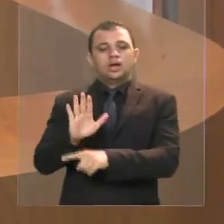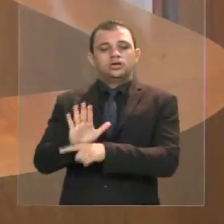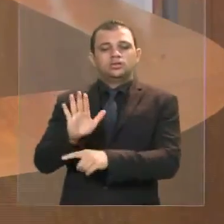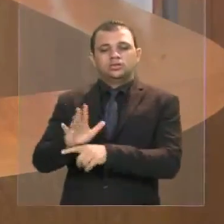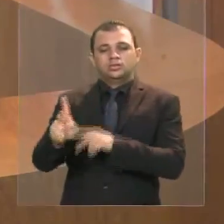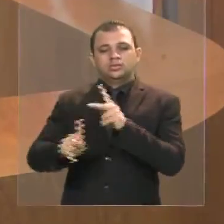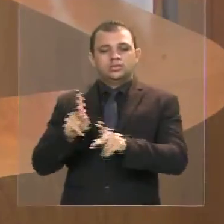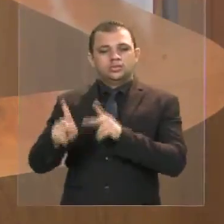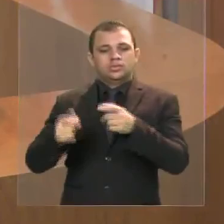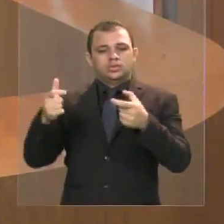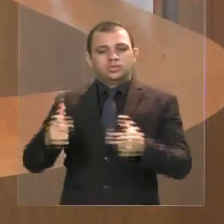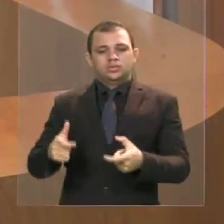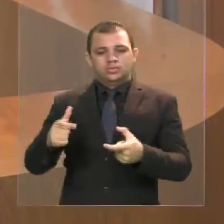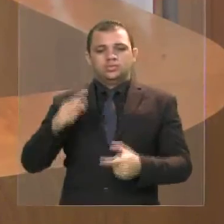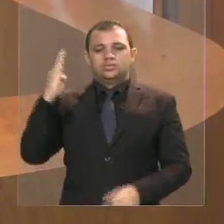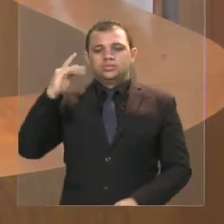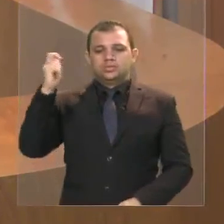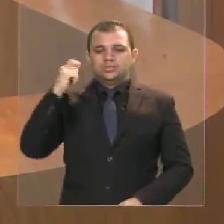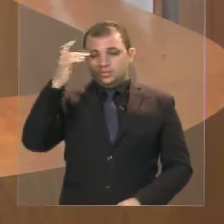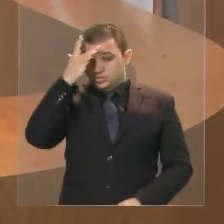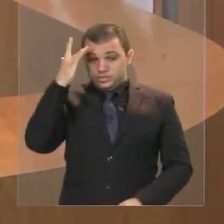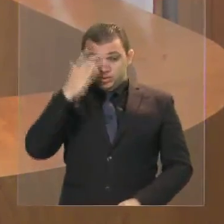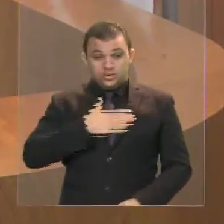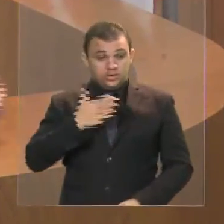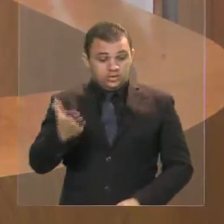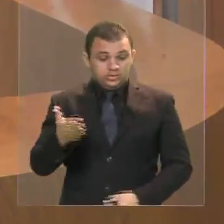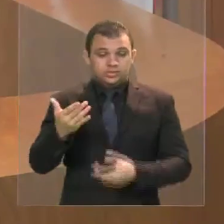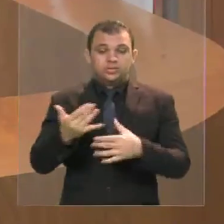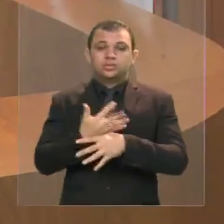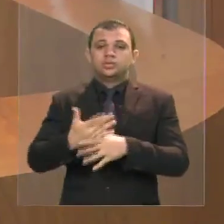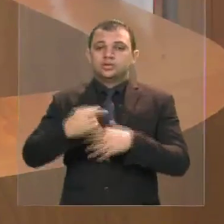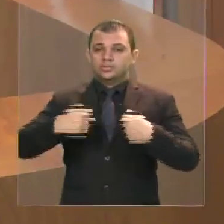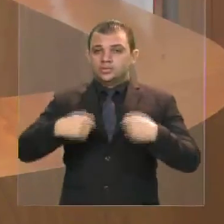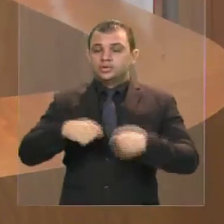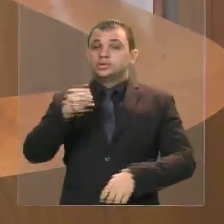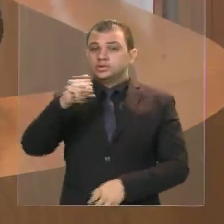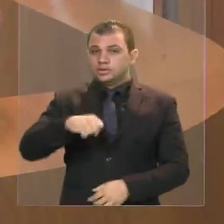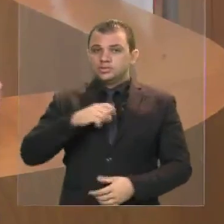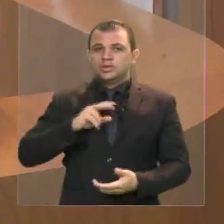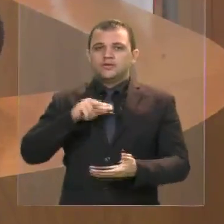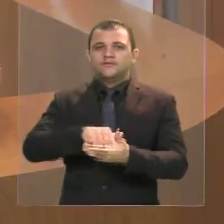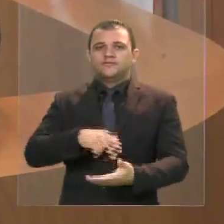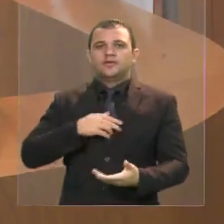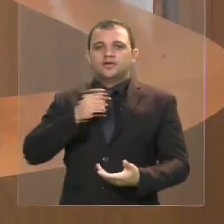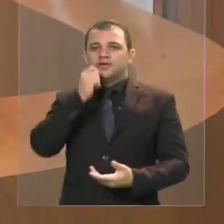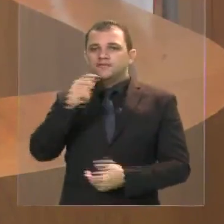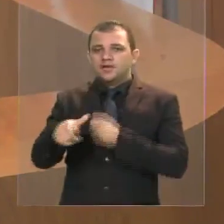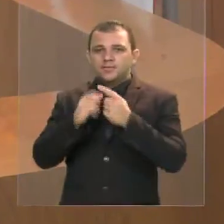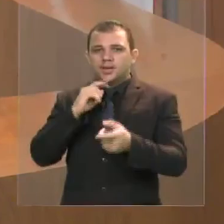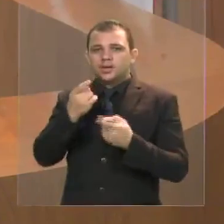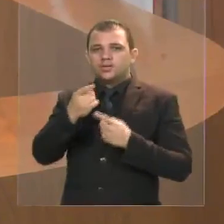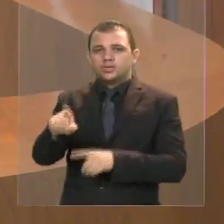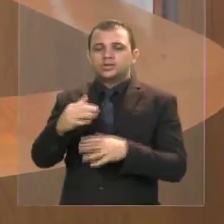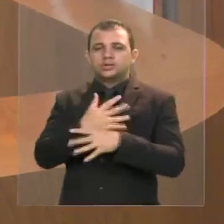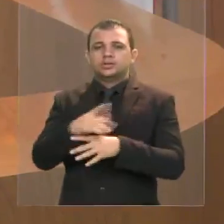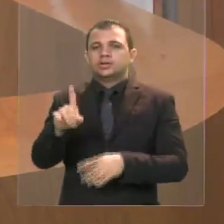gostam daquela cidade devem, sim, ao invés de vir falar mal da cidade, reconhecer os avanços que têm sido